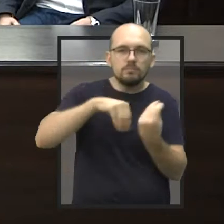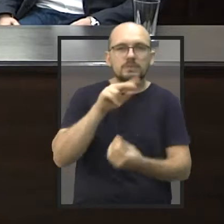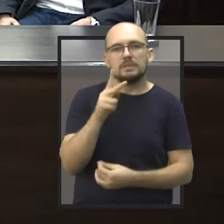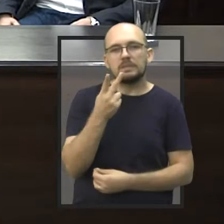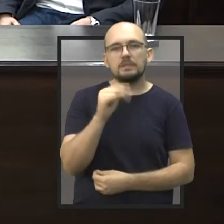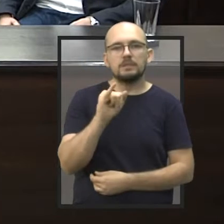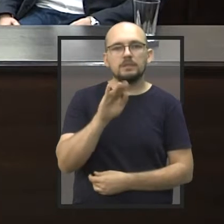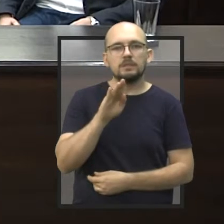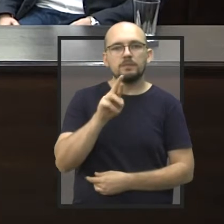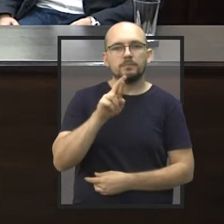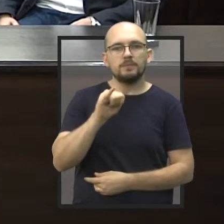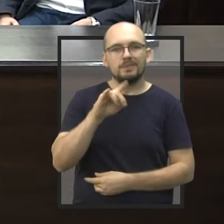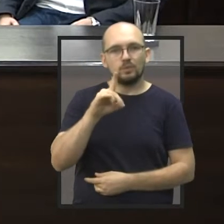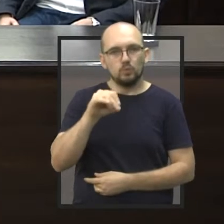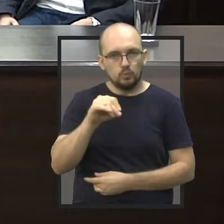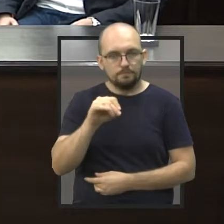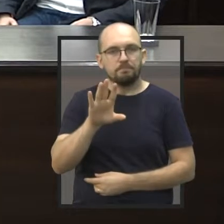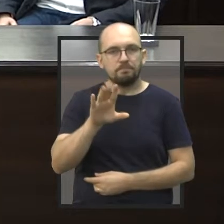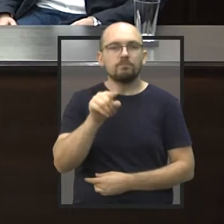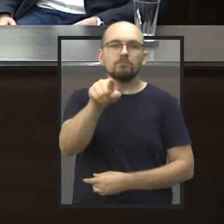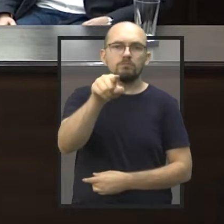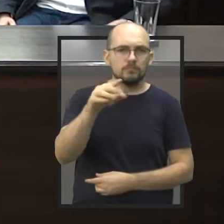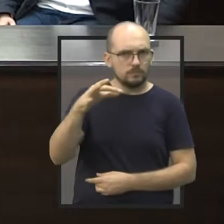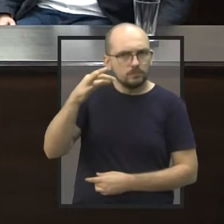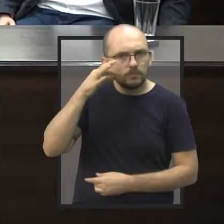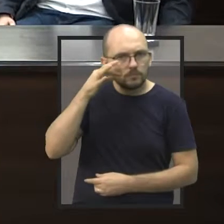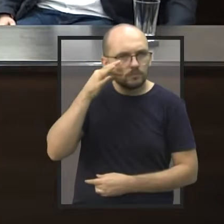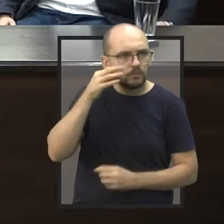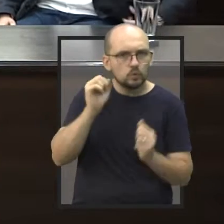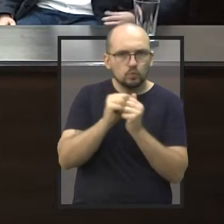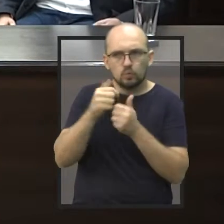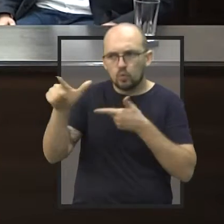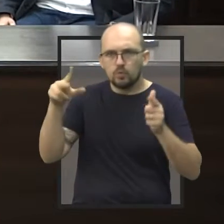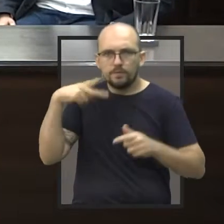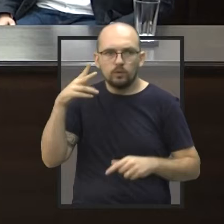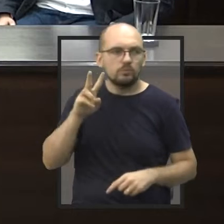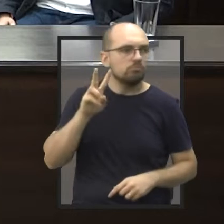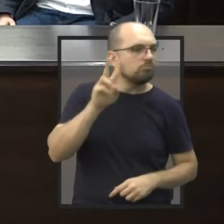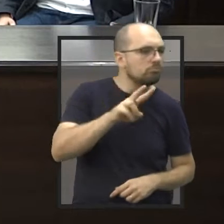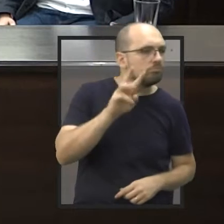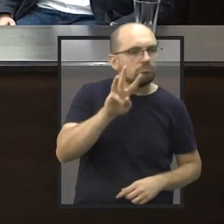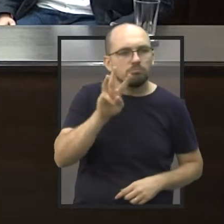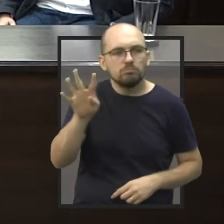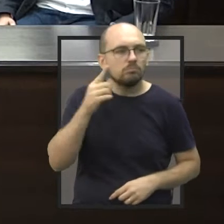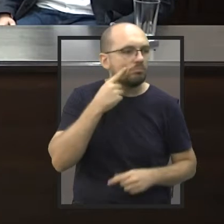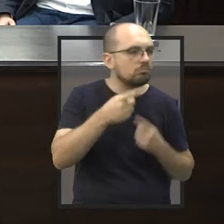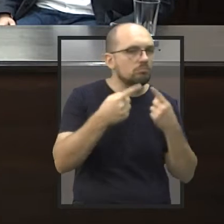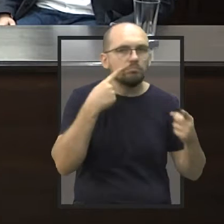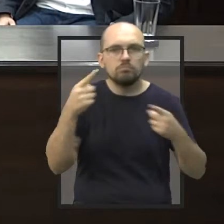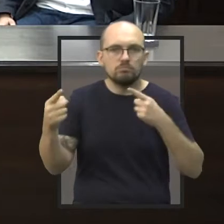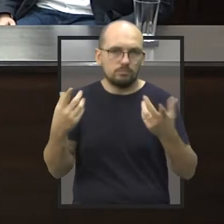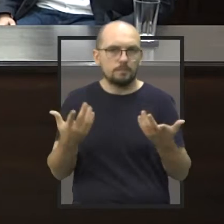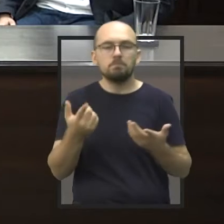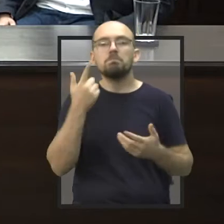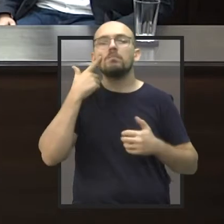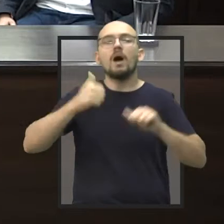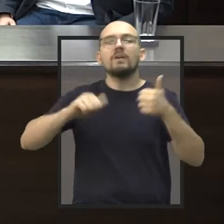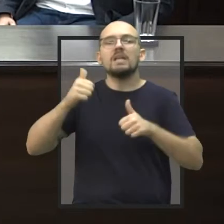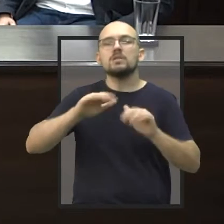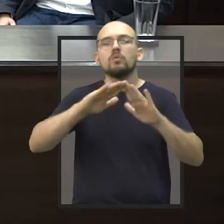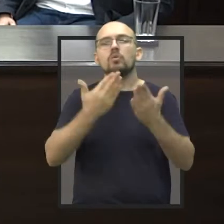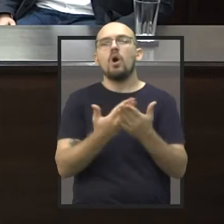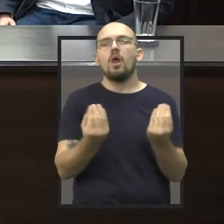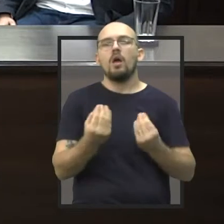vereadores, esteve em loco em algumas dessas escolas para acompanhar essa retomada. Qual a avaliação que o senhor faz?